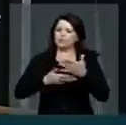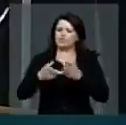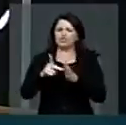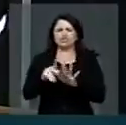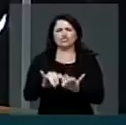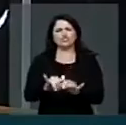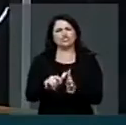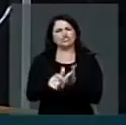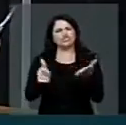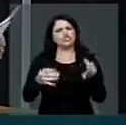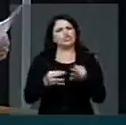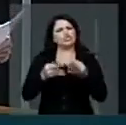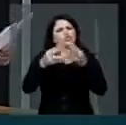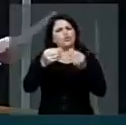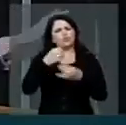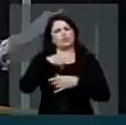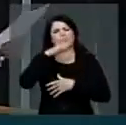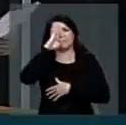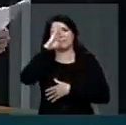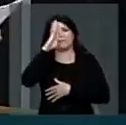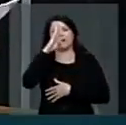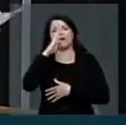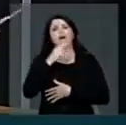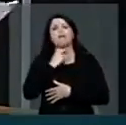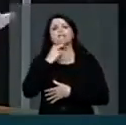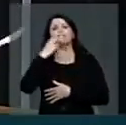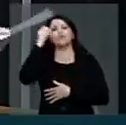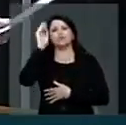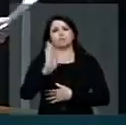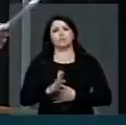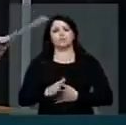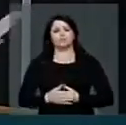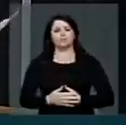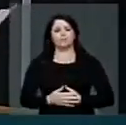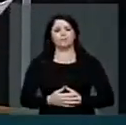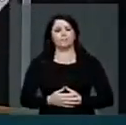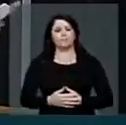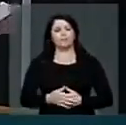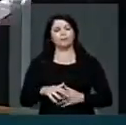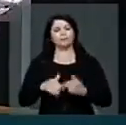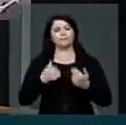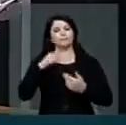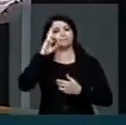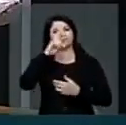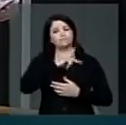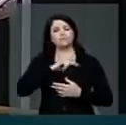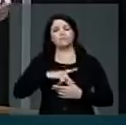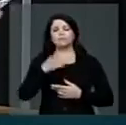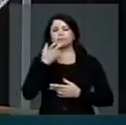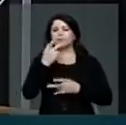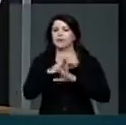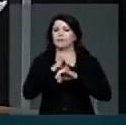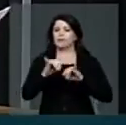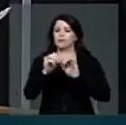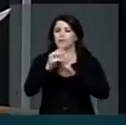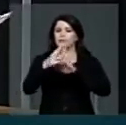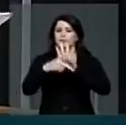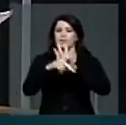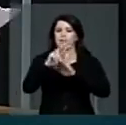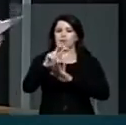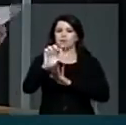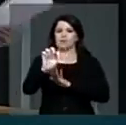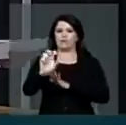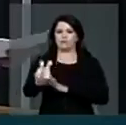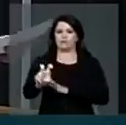da Casa, em particular na Agência na Hora do Brasil. Eu queria também dizer que quanto à medida provisória